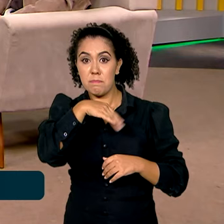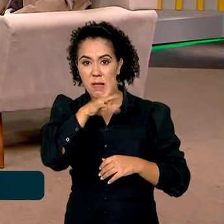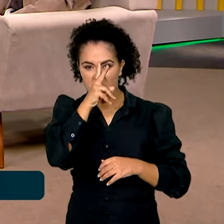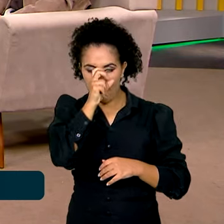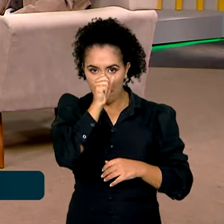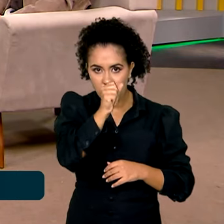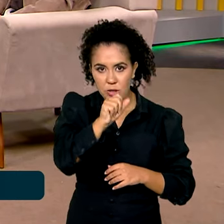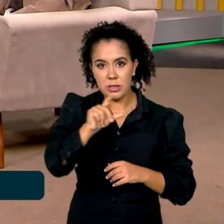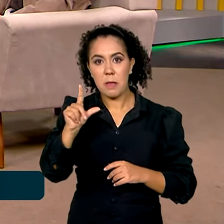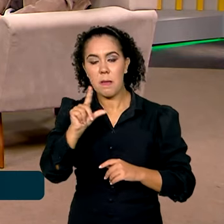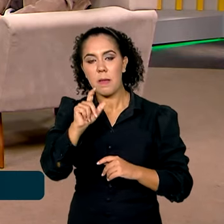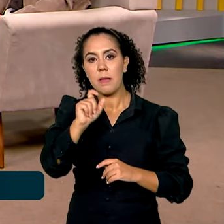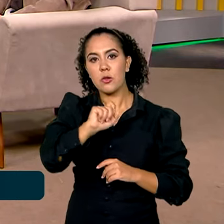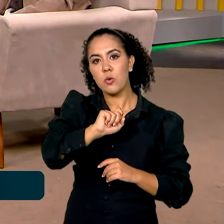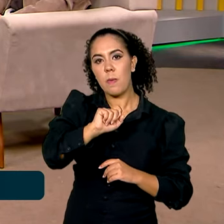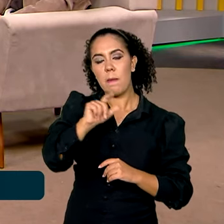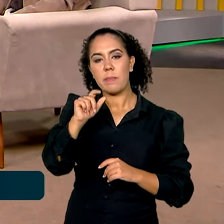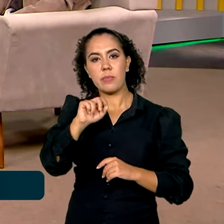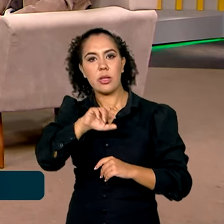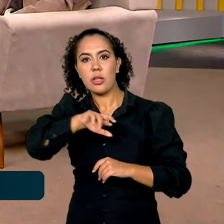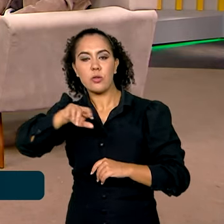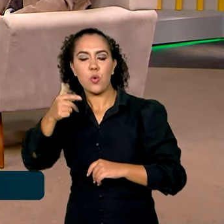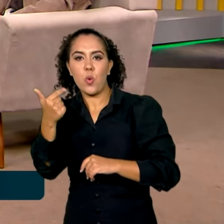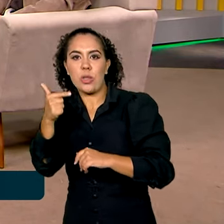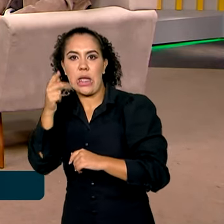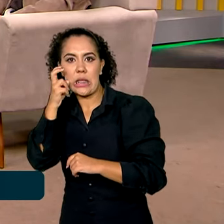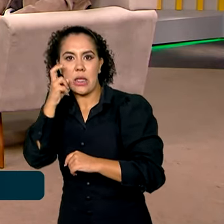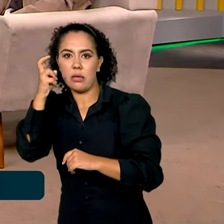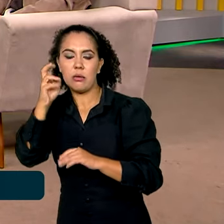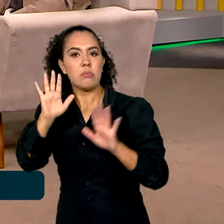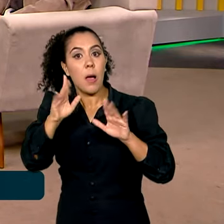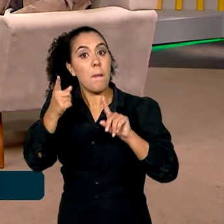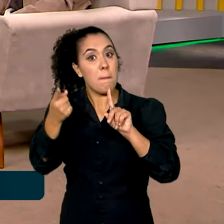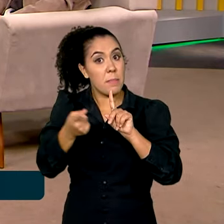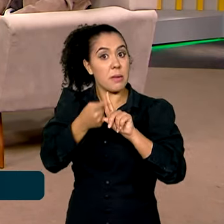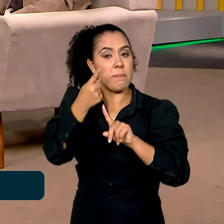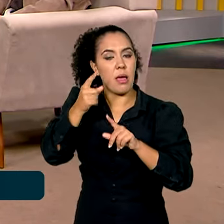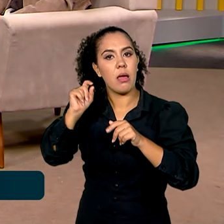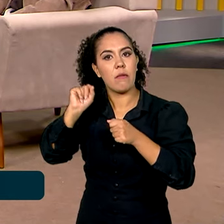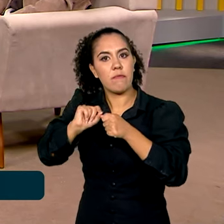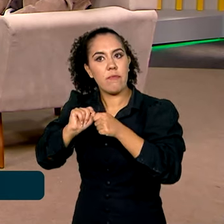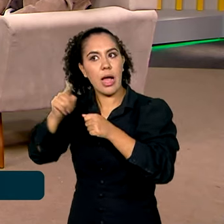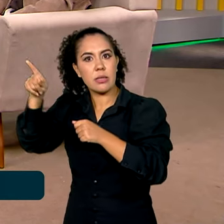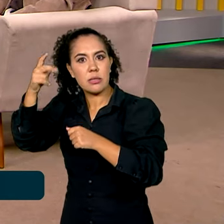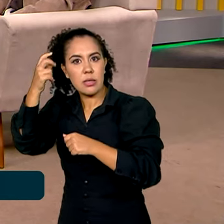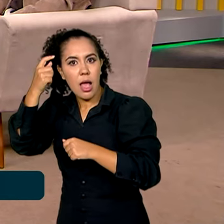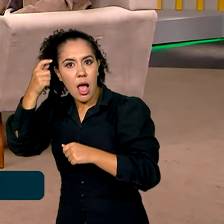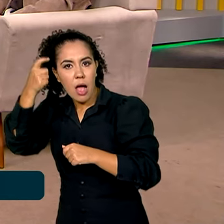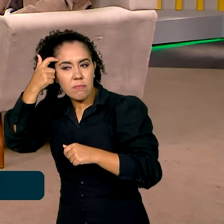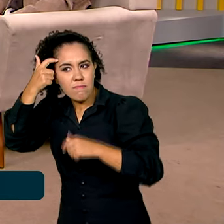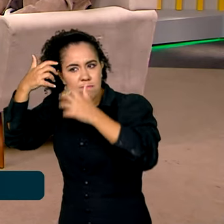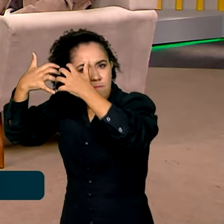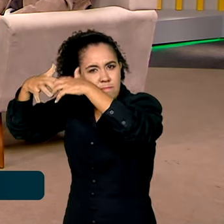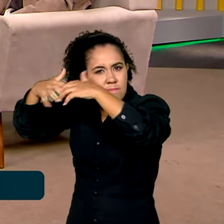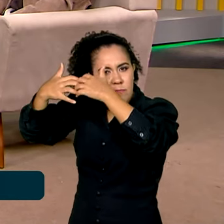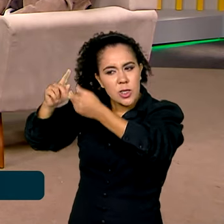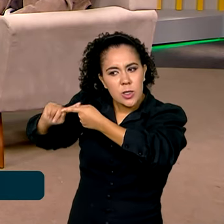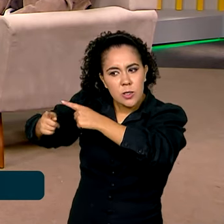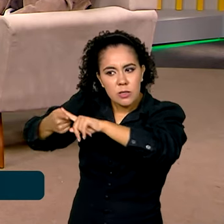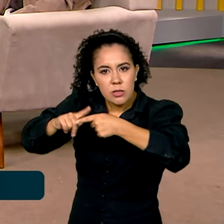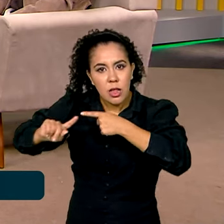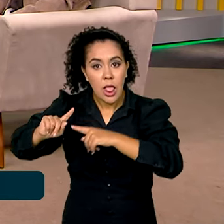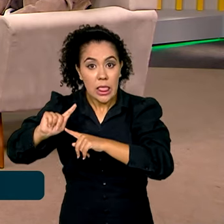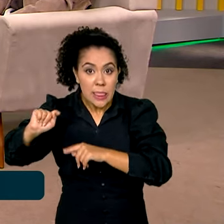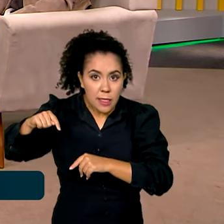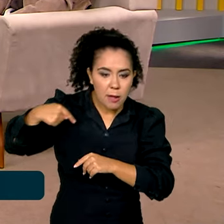A gente entende que policiamento e segurança se faz primeiro com a cabeça e depois com os músculos e com as armas. Então,